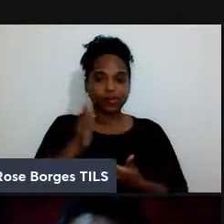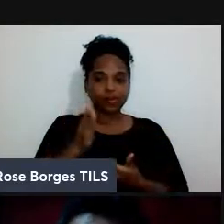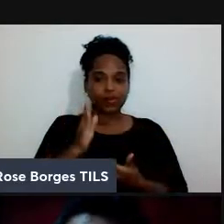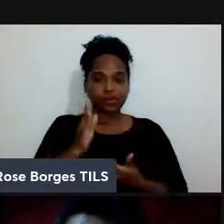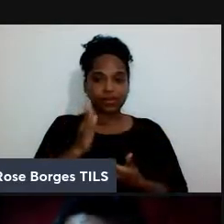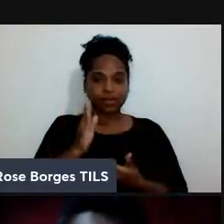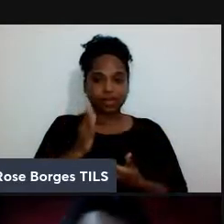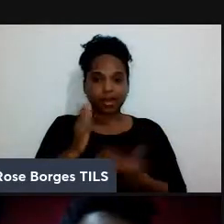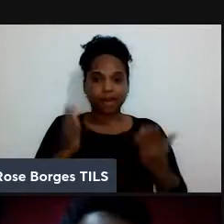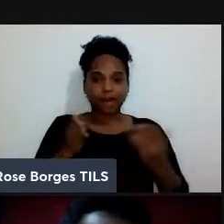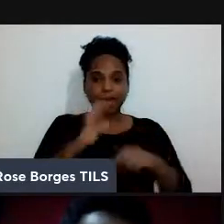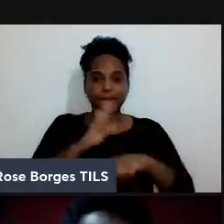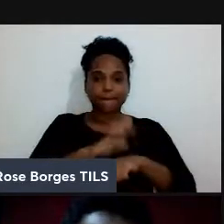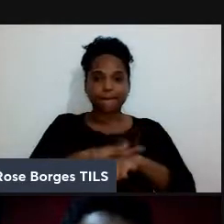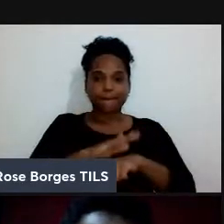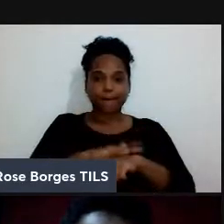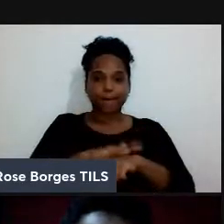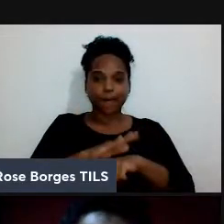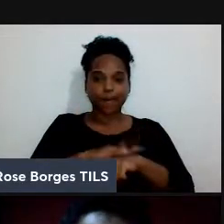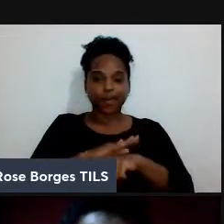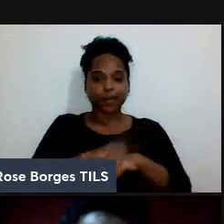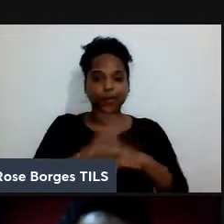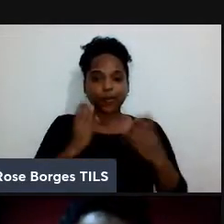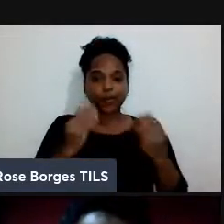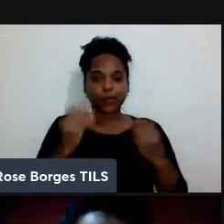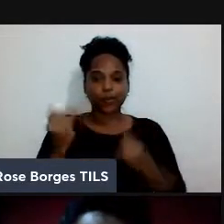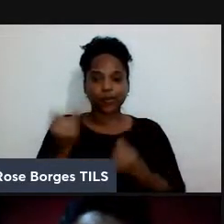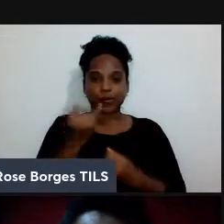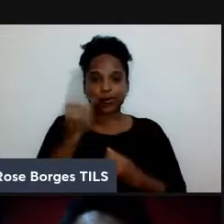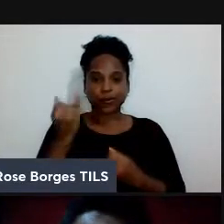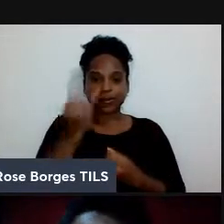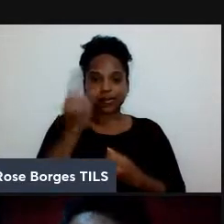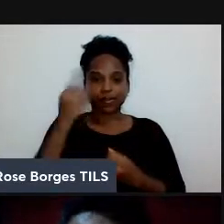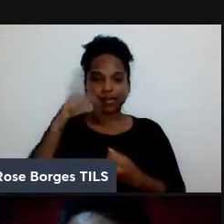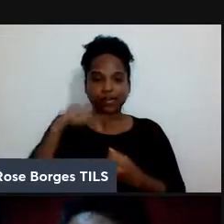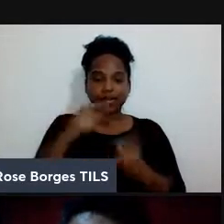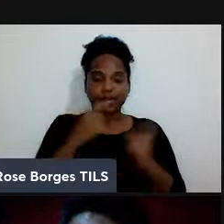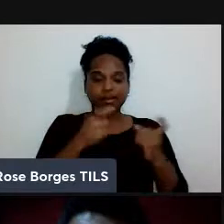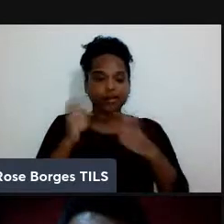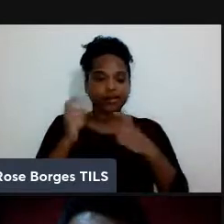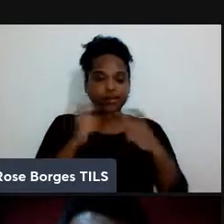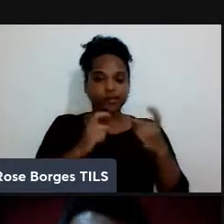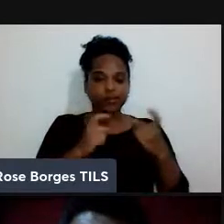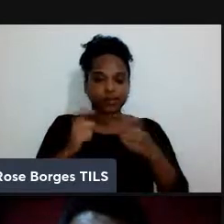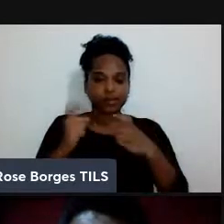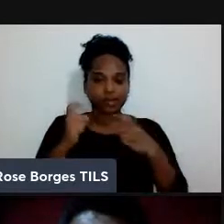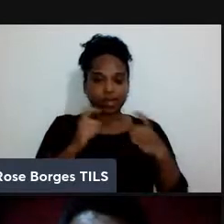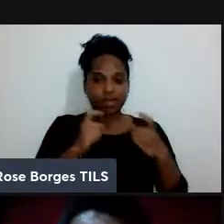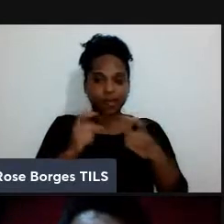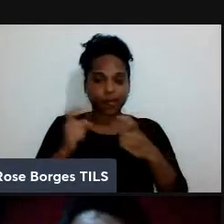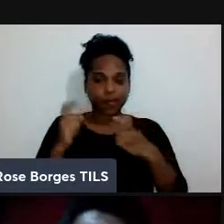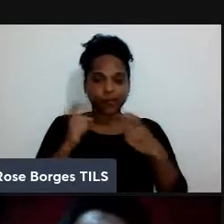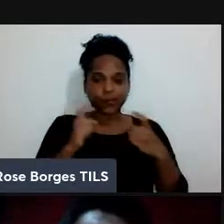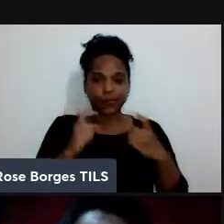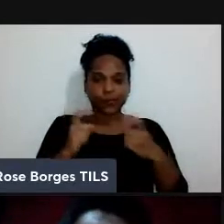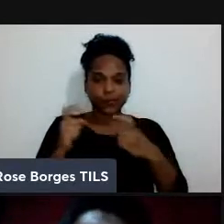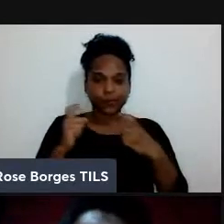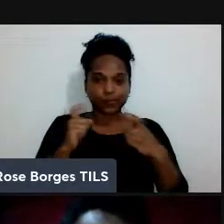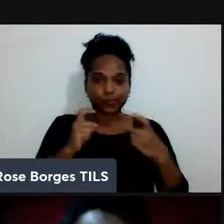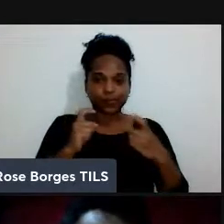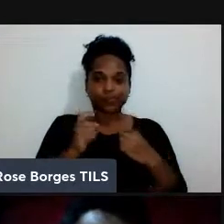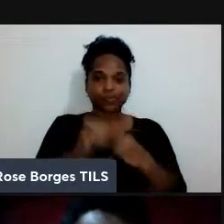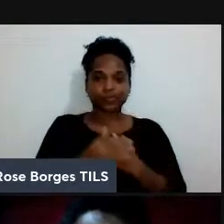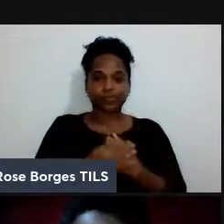momento muito produtivo aqui nessa discussão nesse sobrevoo dessa desses fundamentos de mecânica